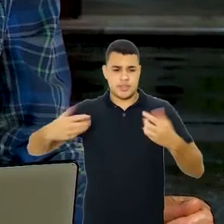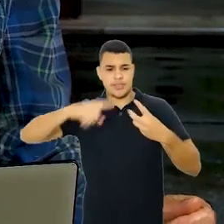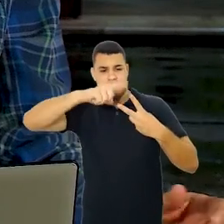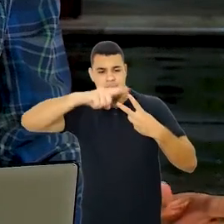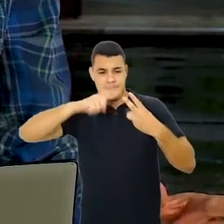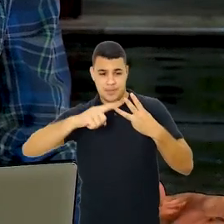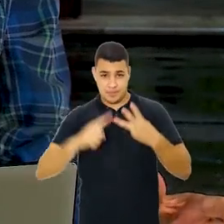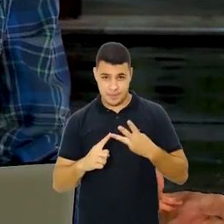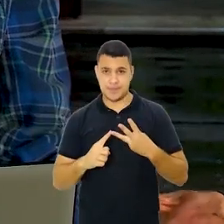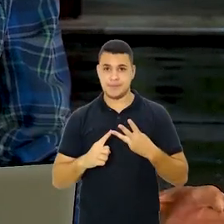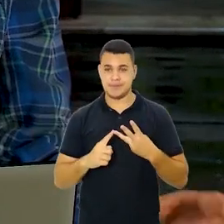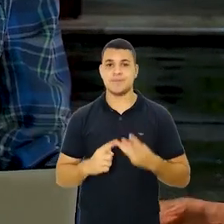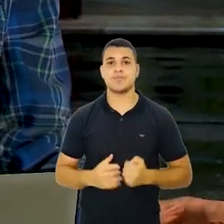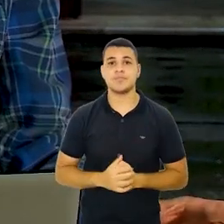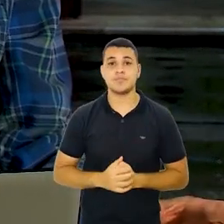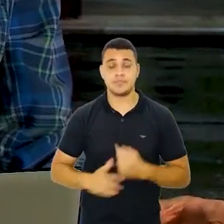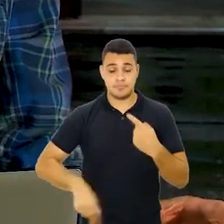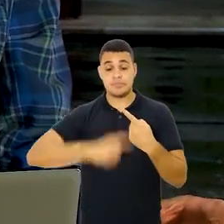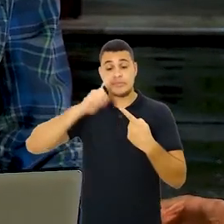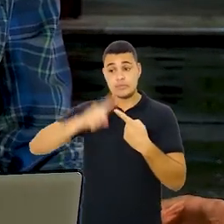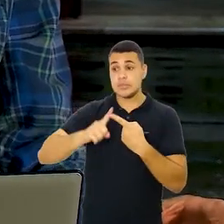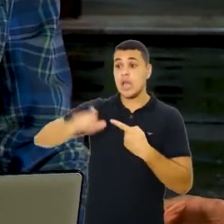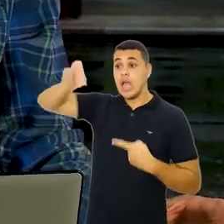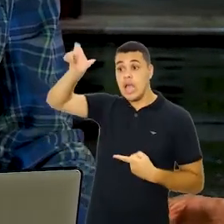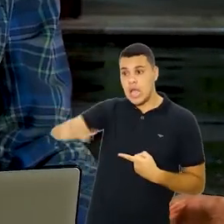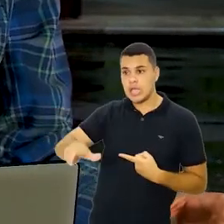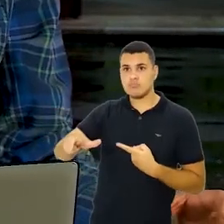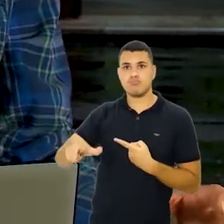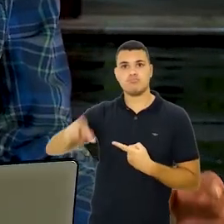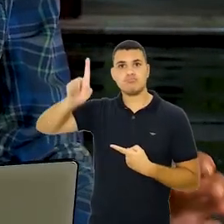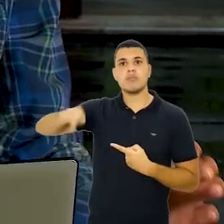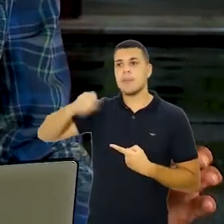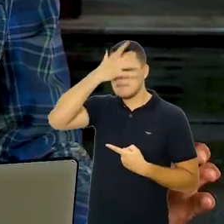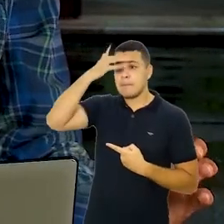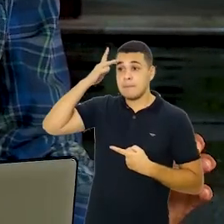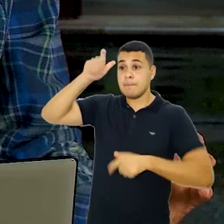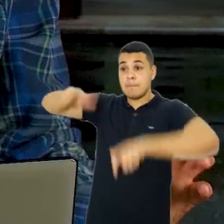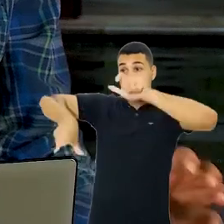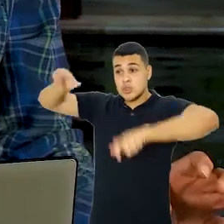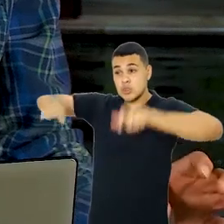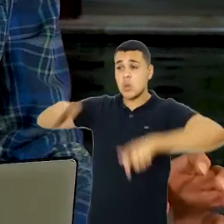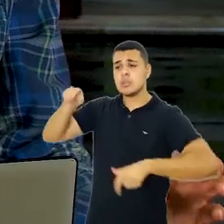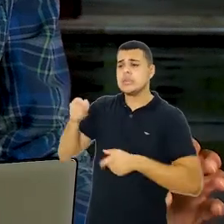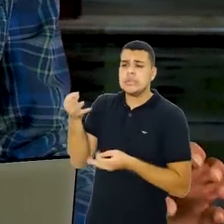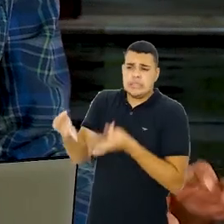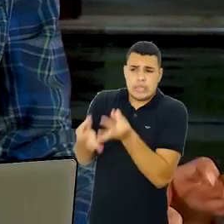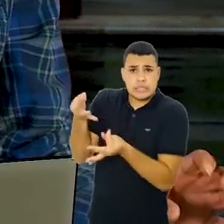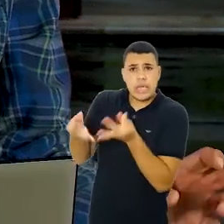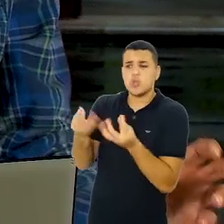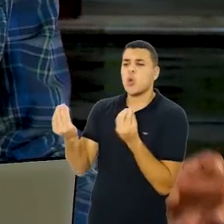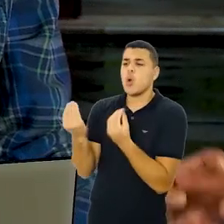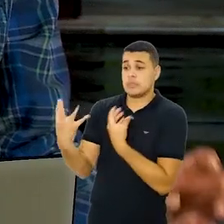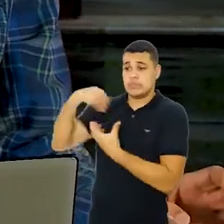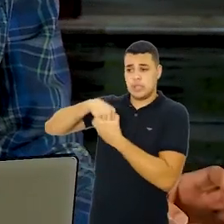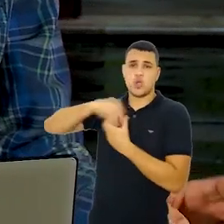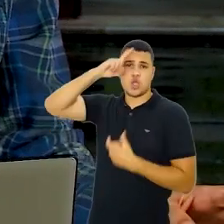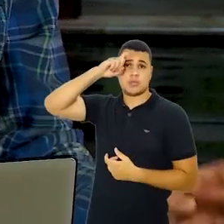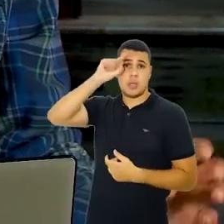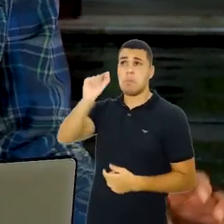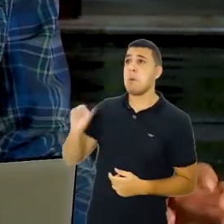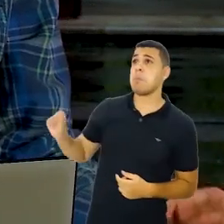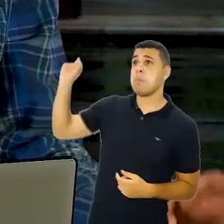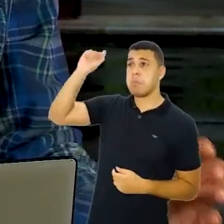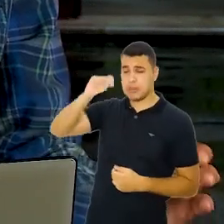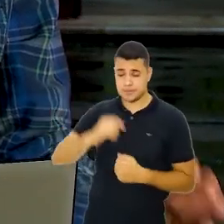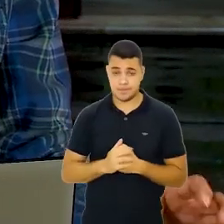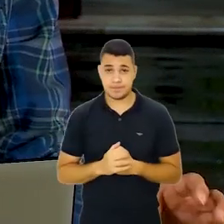Eu falei das três dimensões da epidemiologia, no nível individual das pessoas, isso é tratado